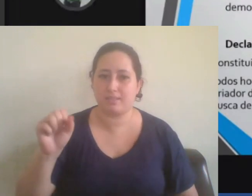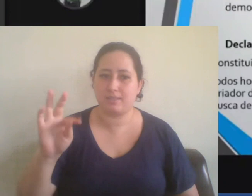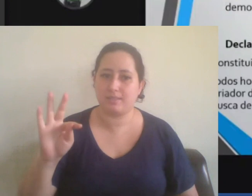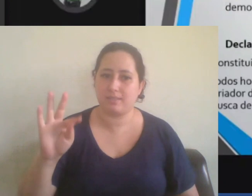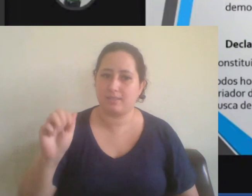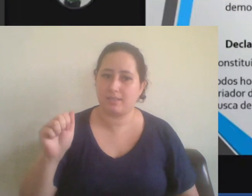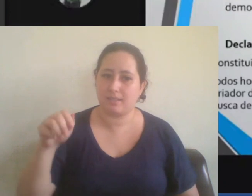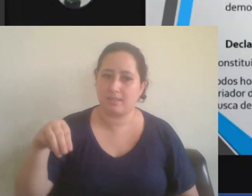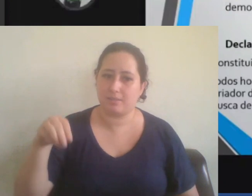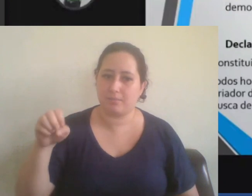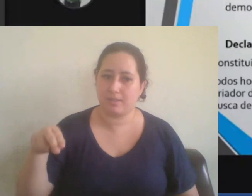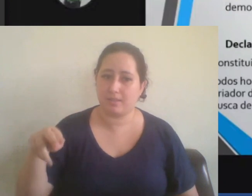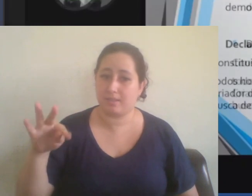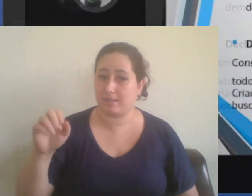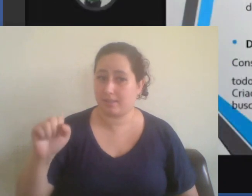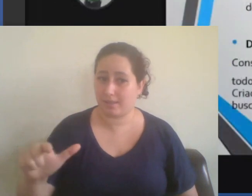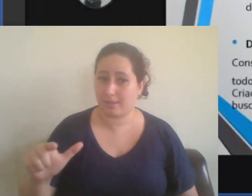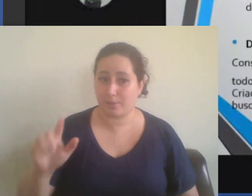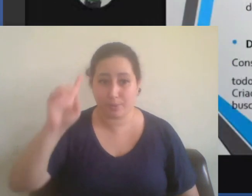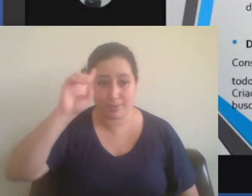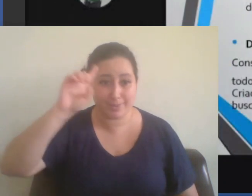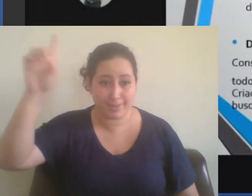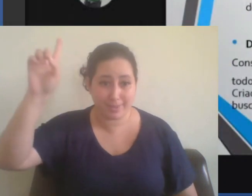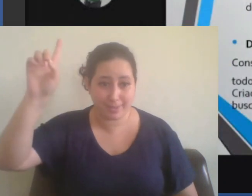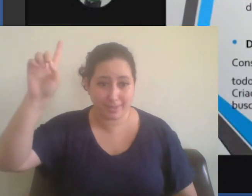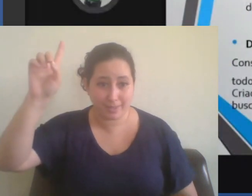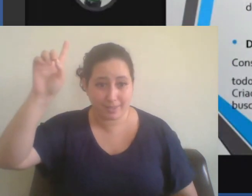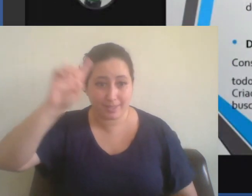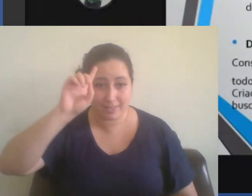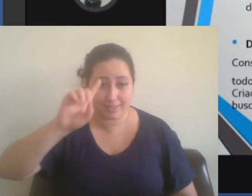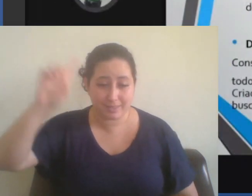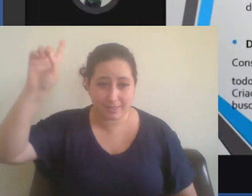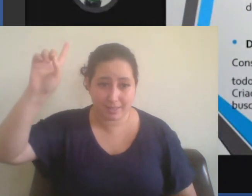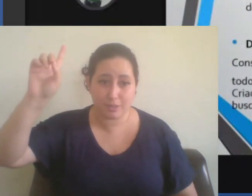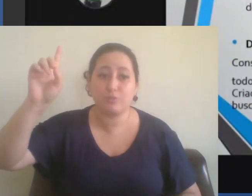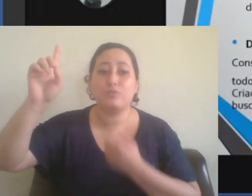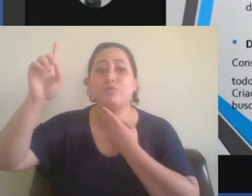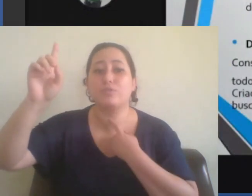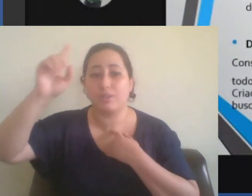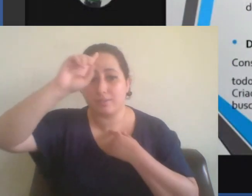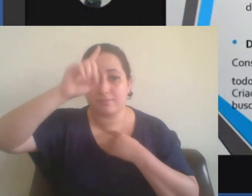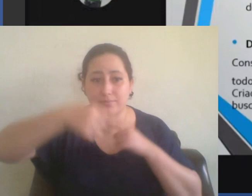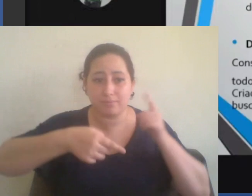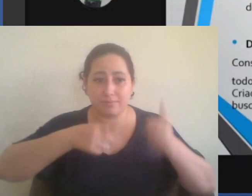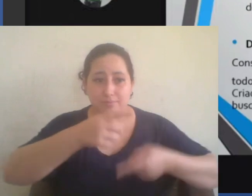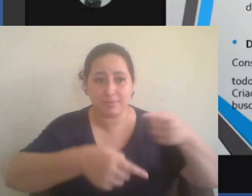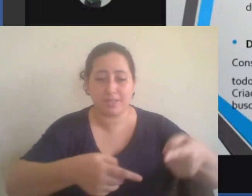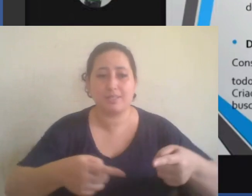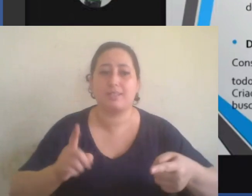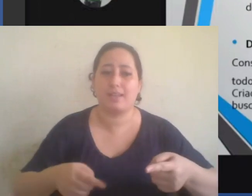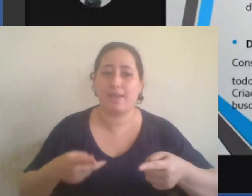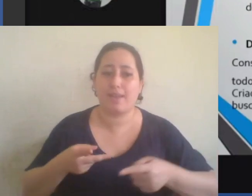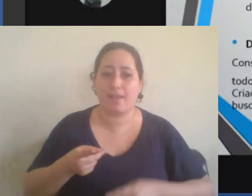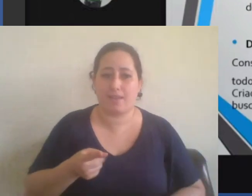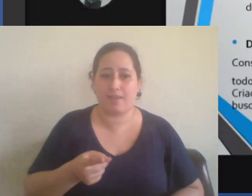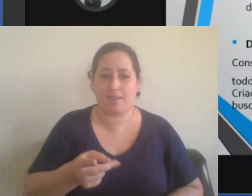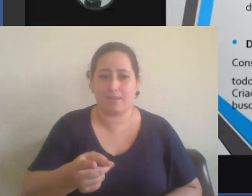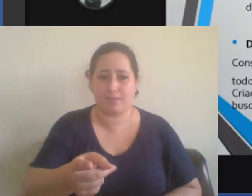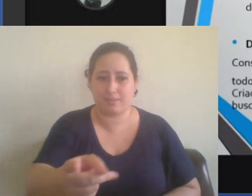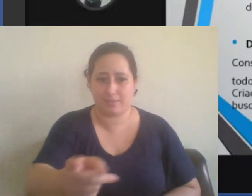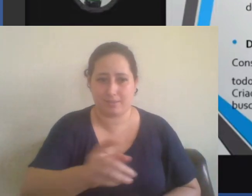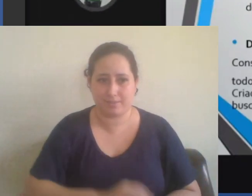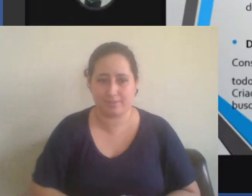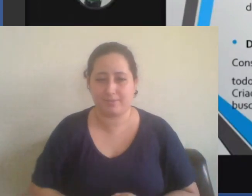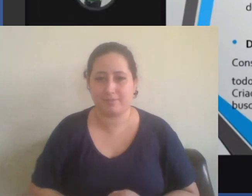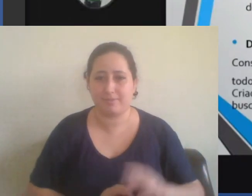vontade divina, por isso, eterna. quando olhamos a